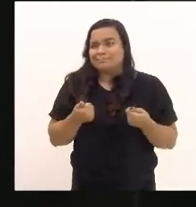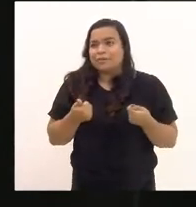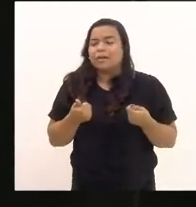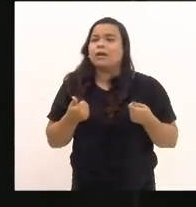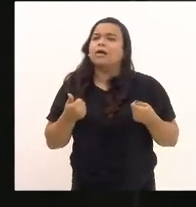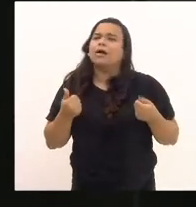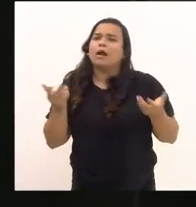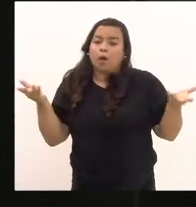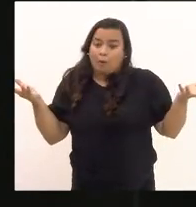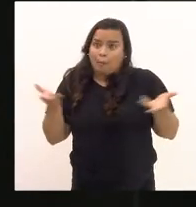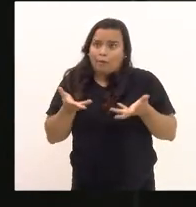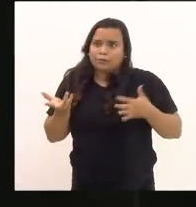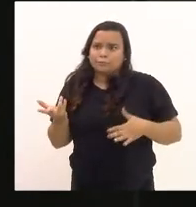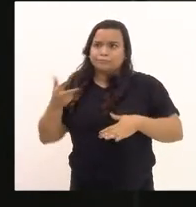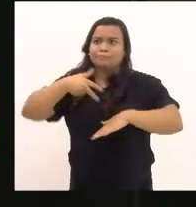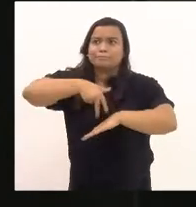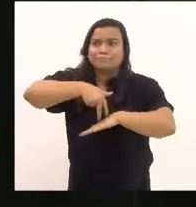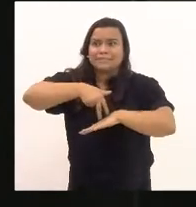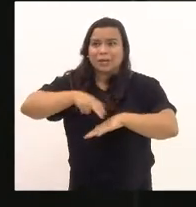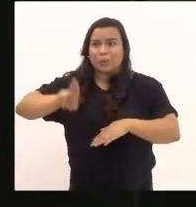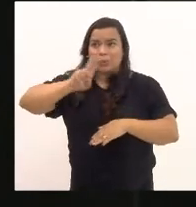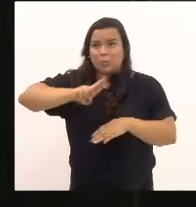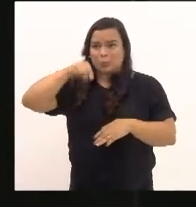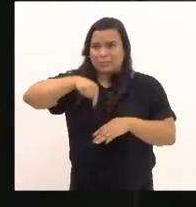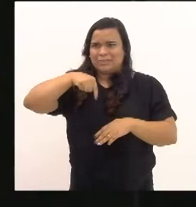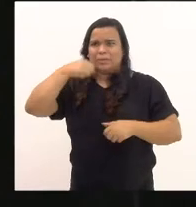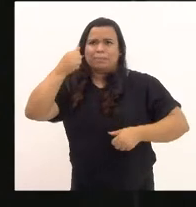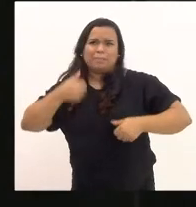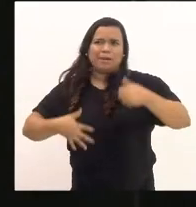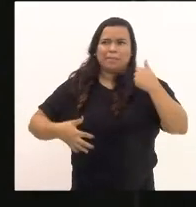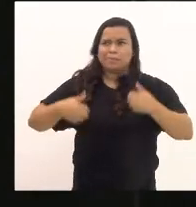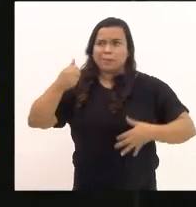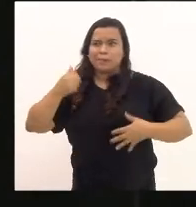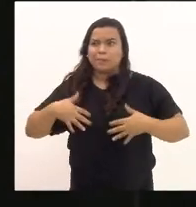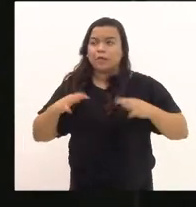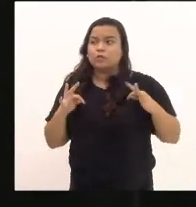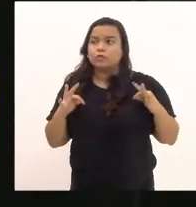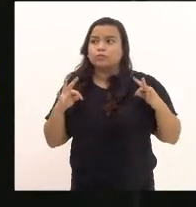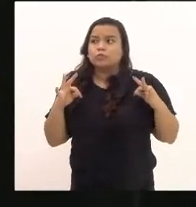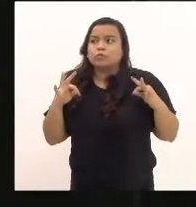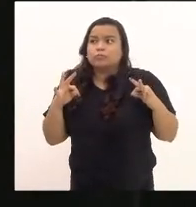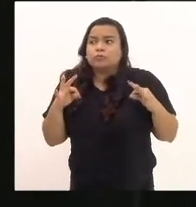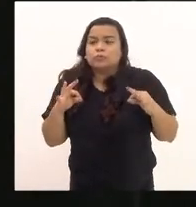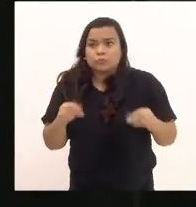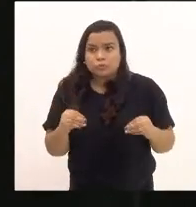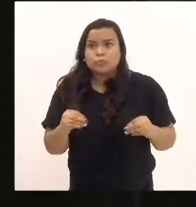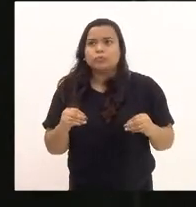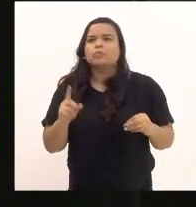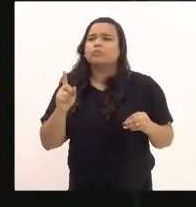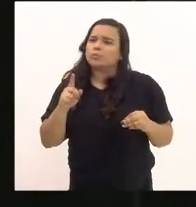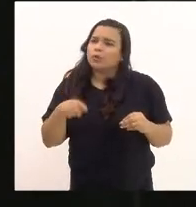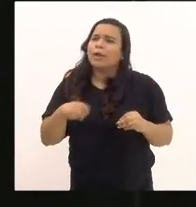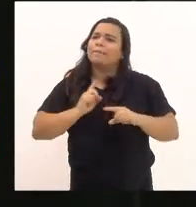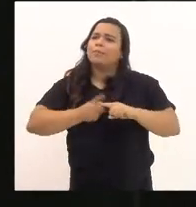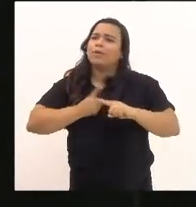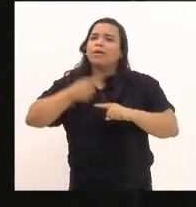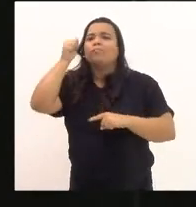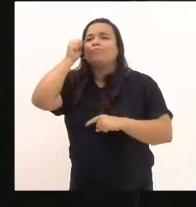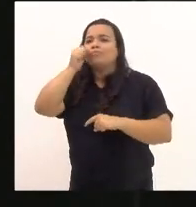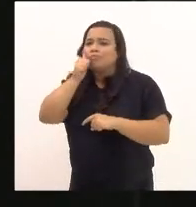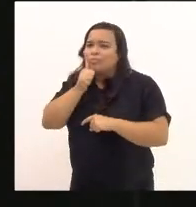aqui usando essa tribuna, falando, tudo veio a partir desse direito da mulher votar.